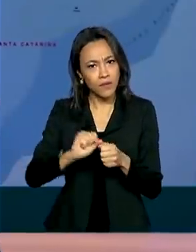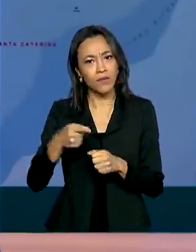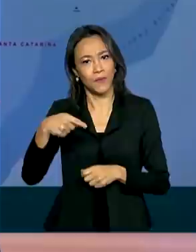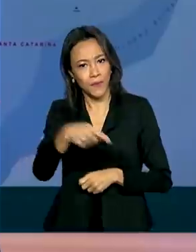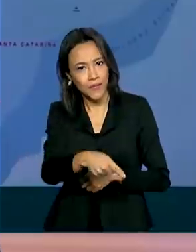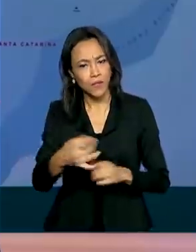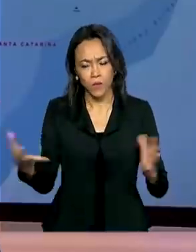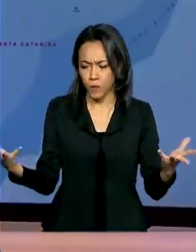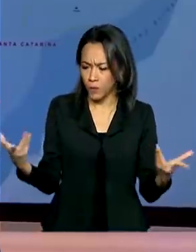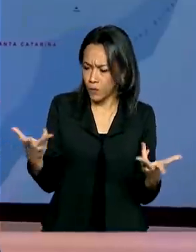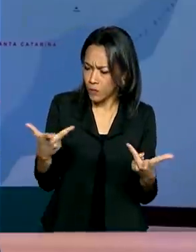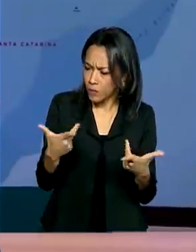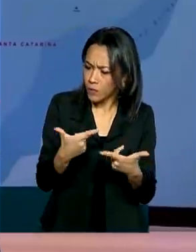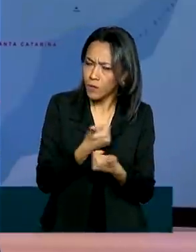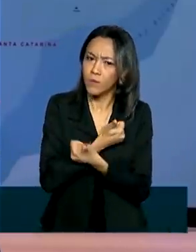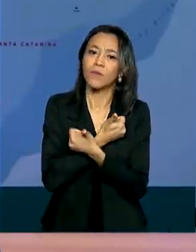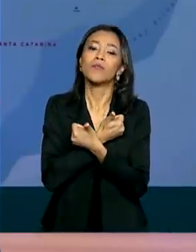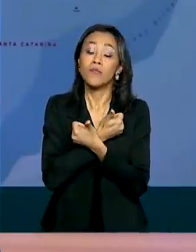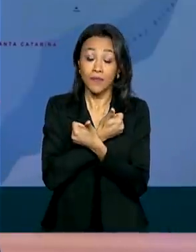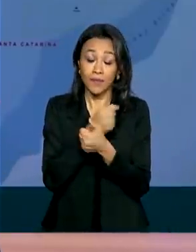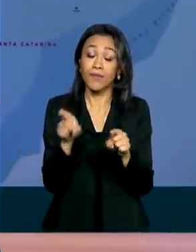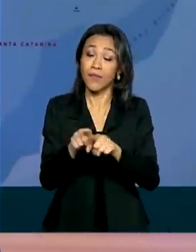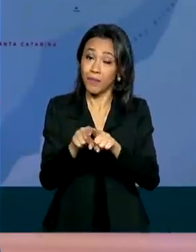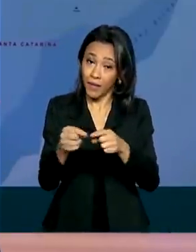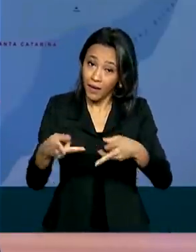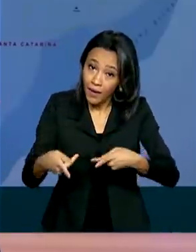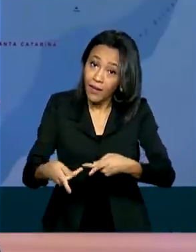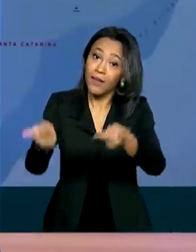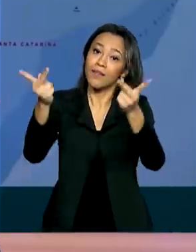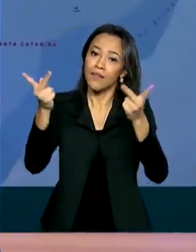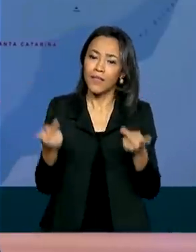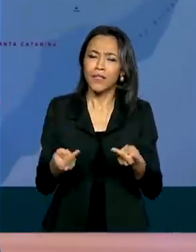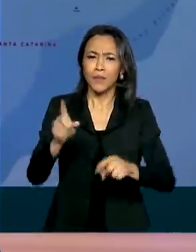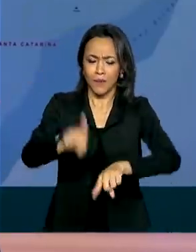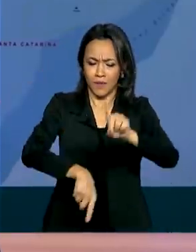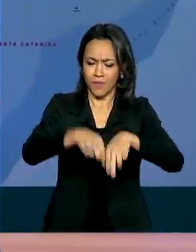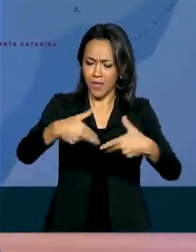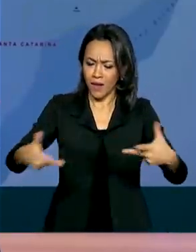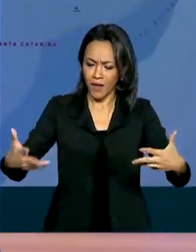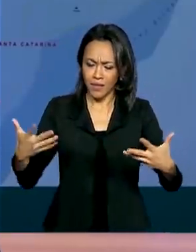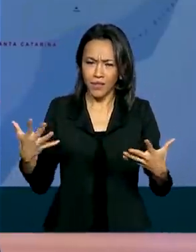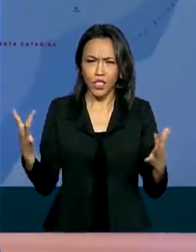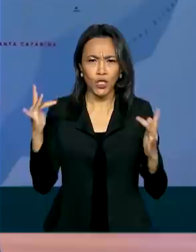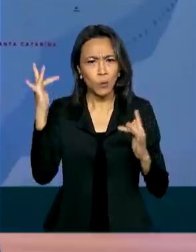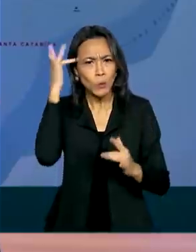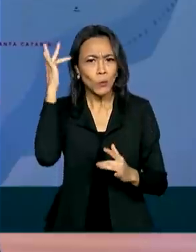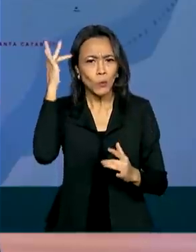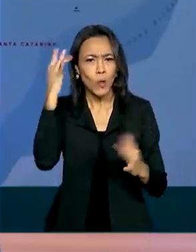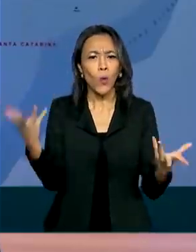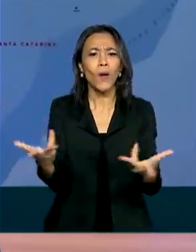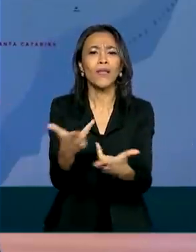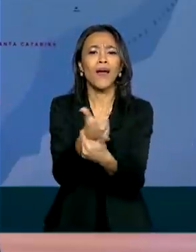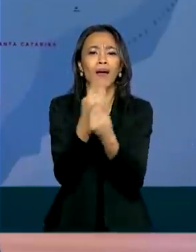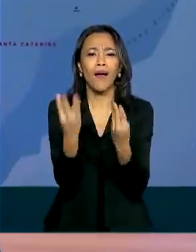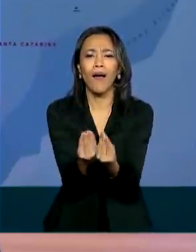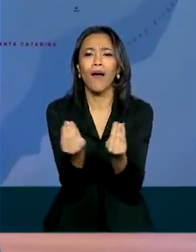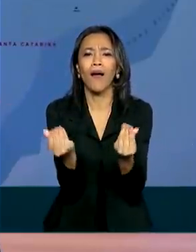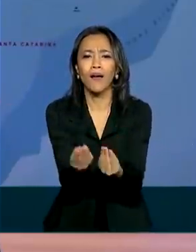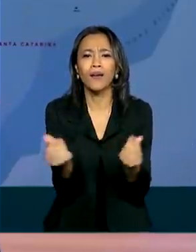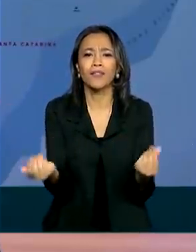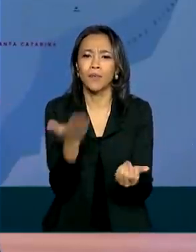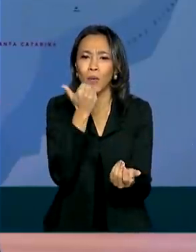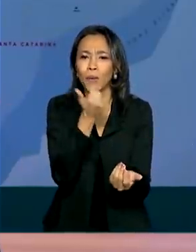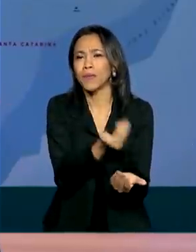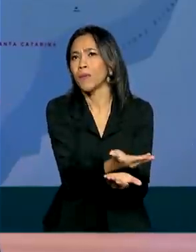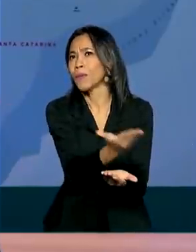com excelência e também levando cada vez mais produtos de qualidade para a mesa dos brasileiros e para